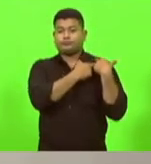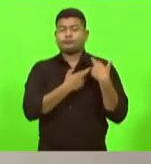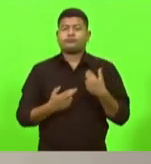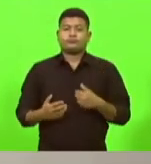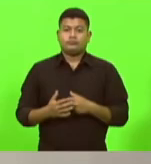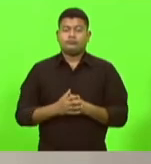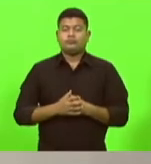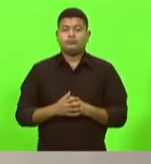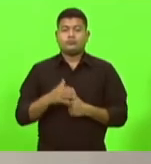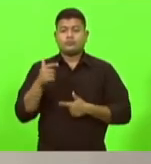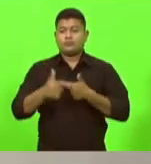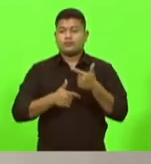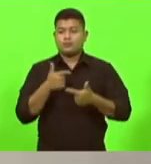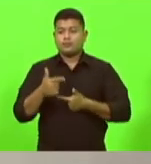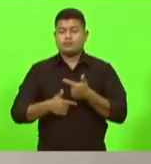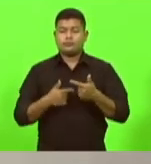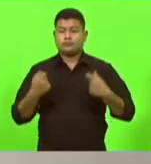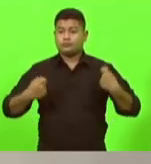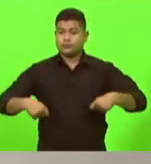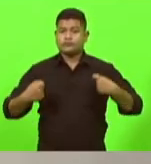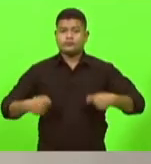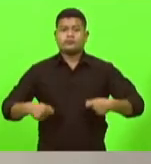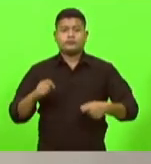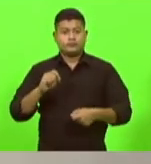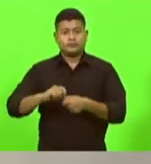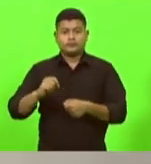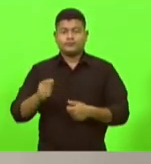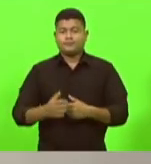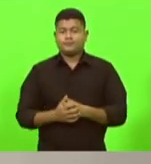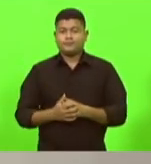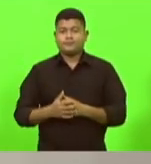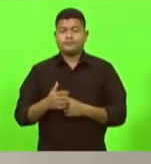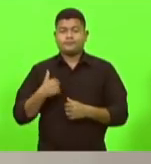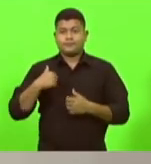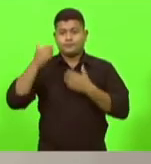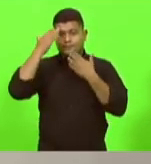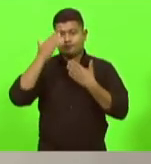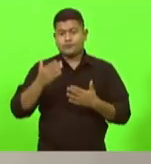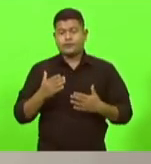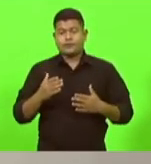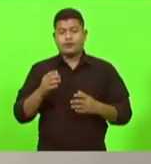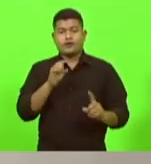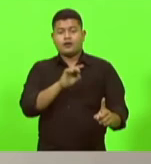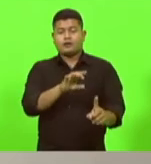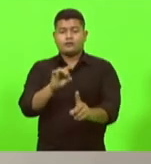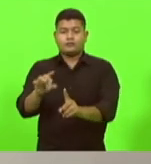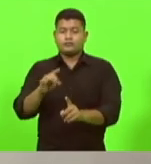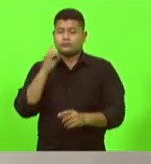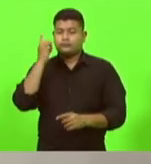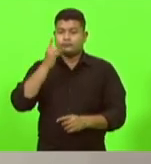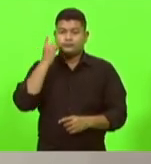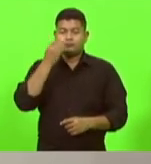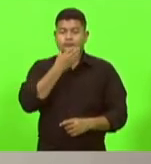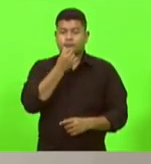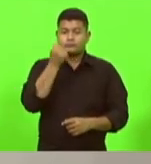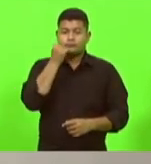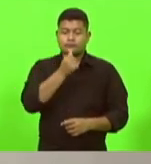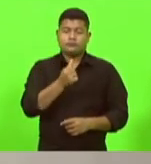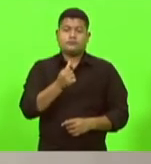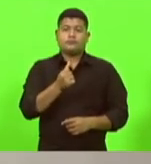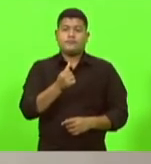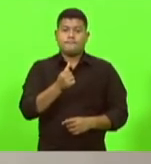trabalho que deve ser feito. Eu agradeço a todas as senhoras deputadas, a todos os senhores deputados.